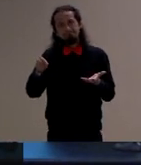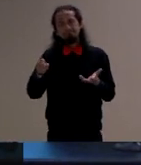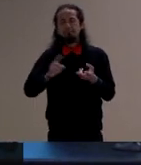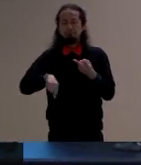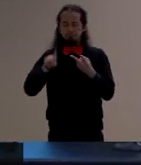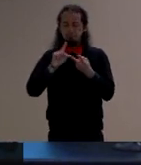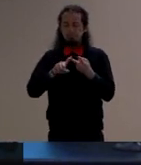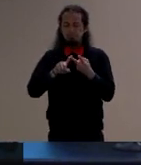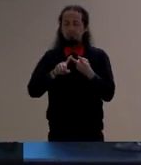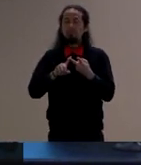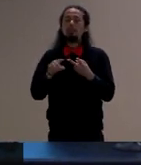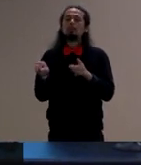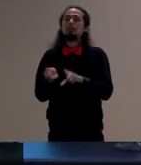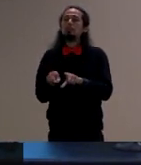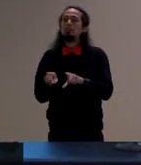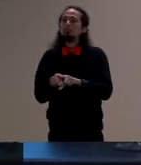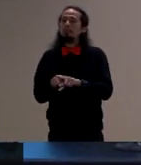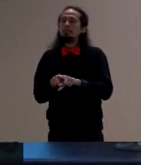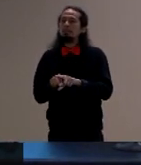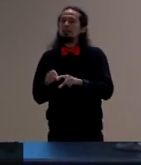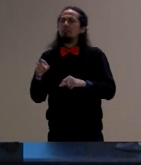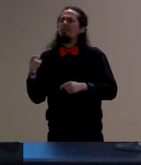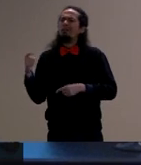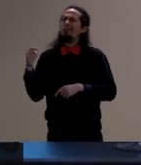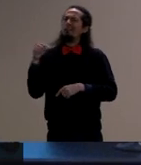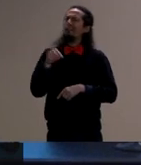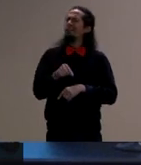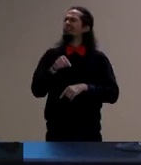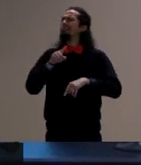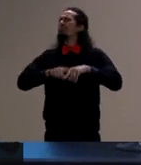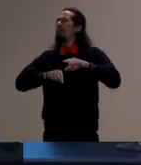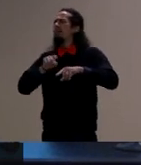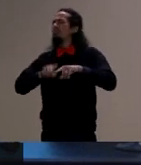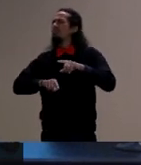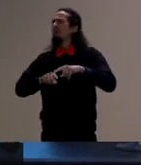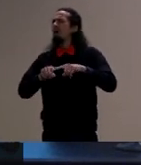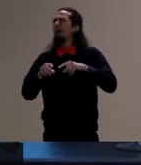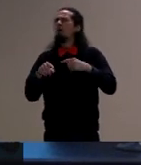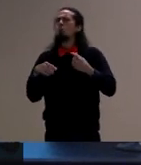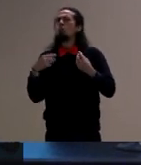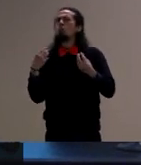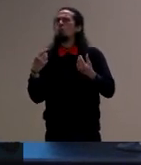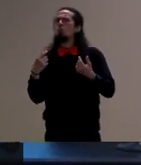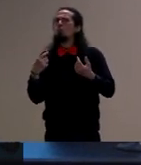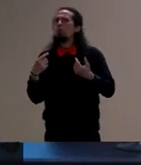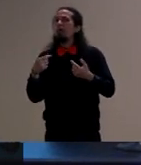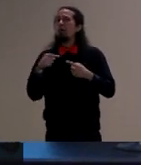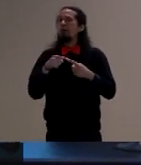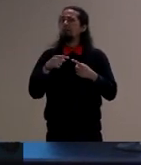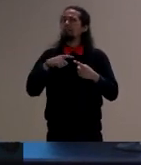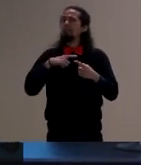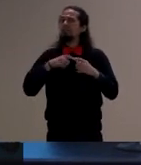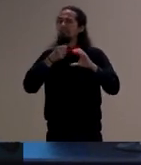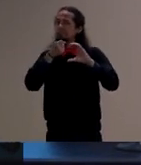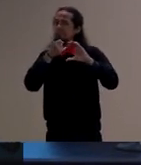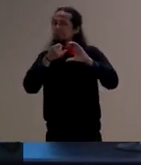os materiais que a gente escolhe tem que ter um pouco esse caráter de se colocar